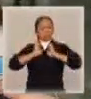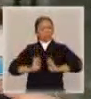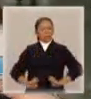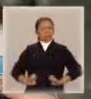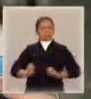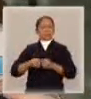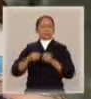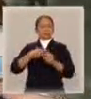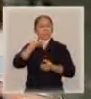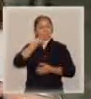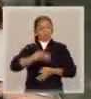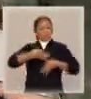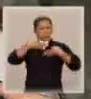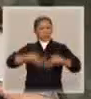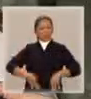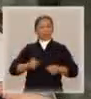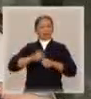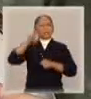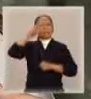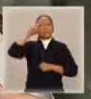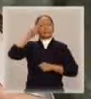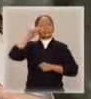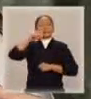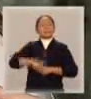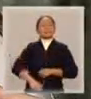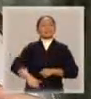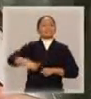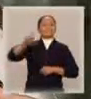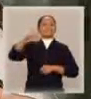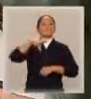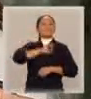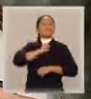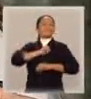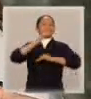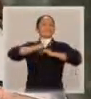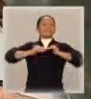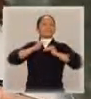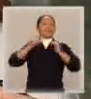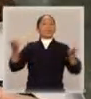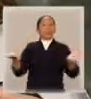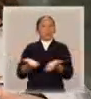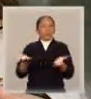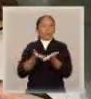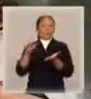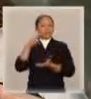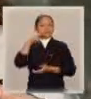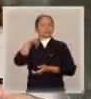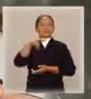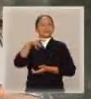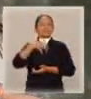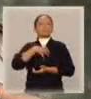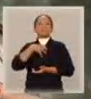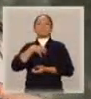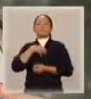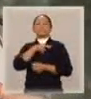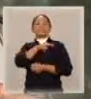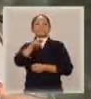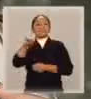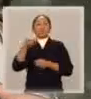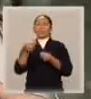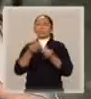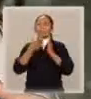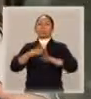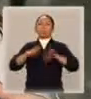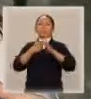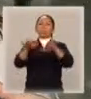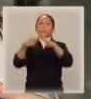formação ética, das lembranças da infância, do amor, do carinho. E nós estamos assistindo casos que a separação